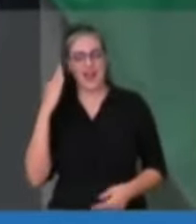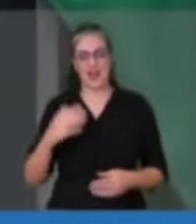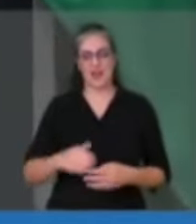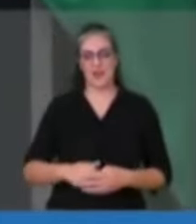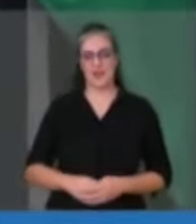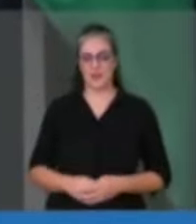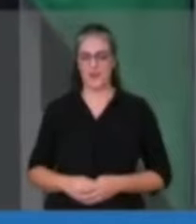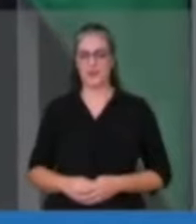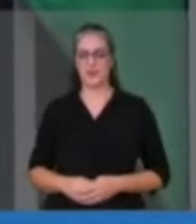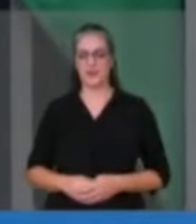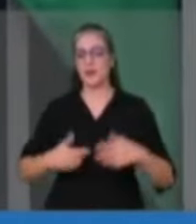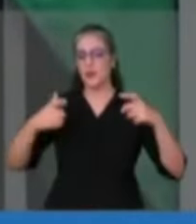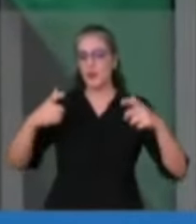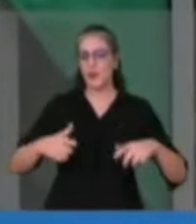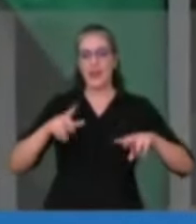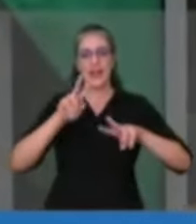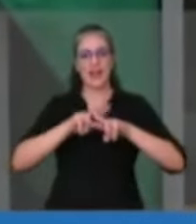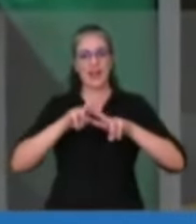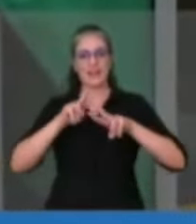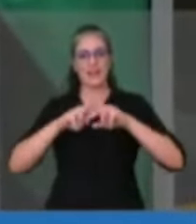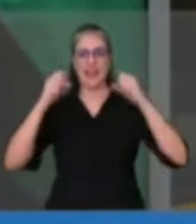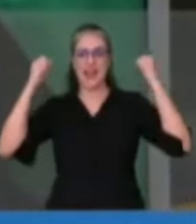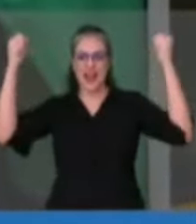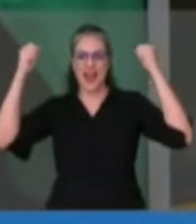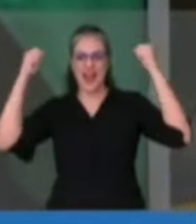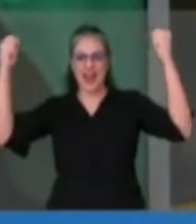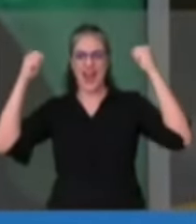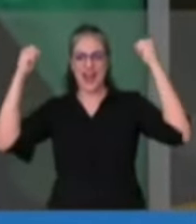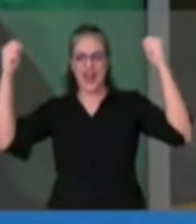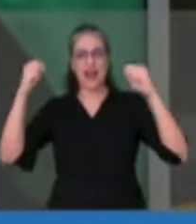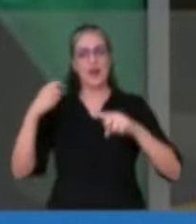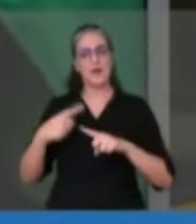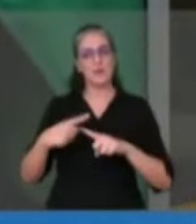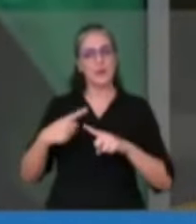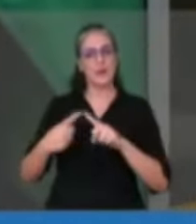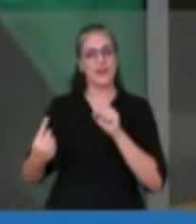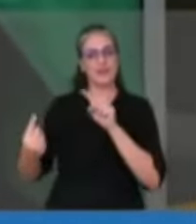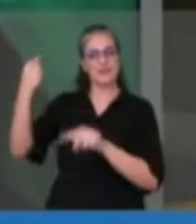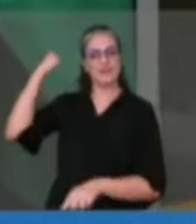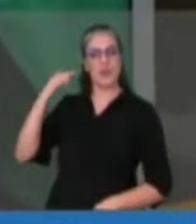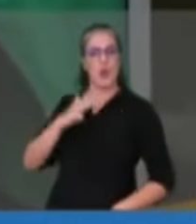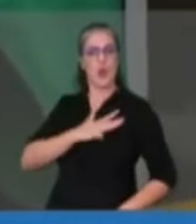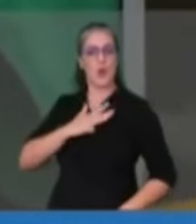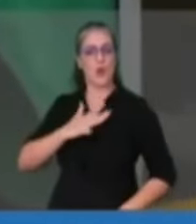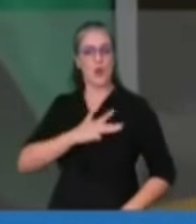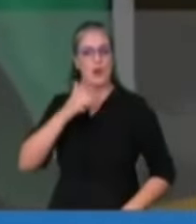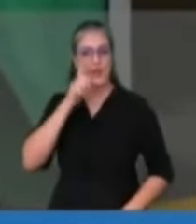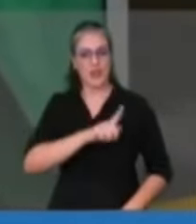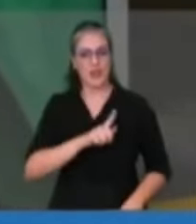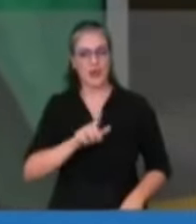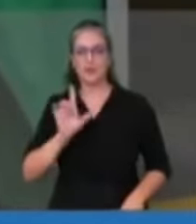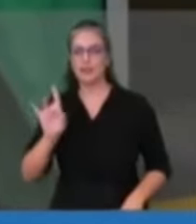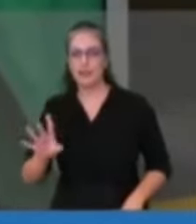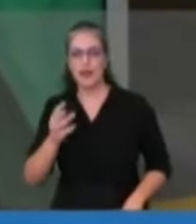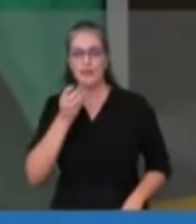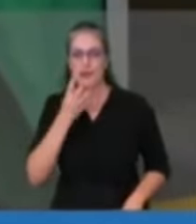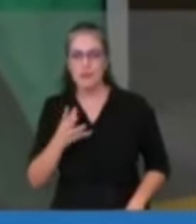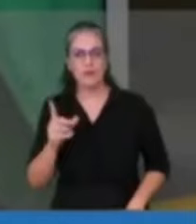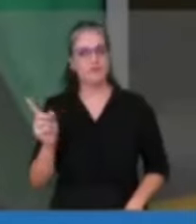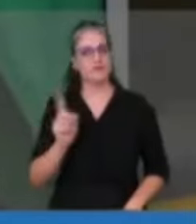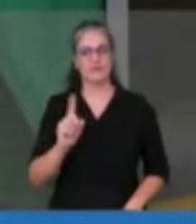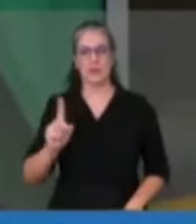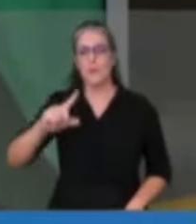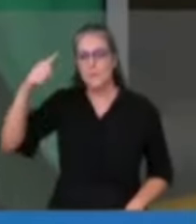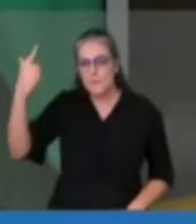cadeias no dia da eleição do Lula. Não bastou. A gente precisava dessa prova cabal. A